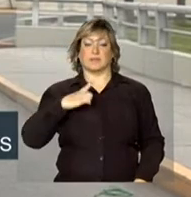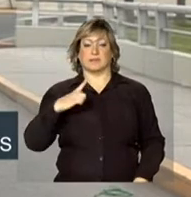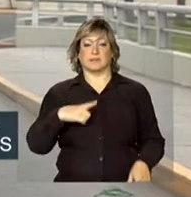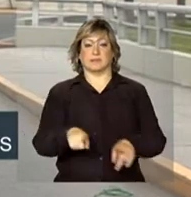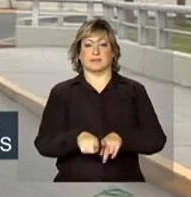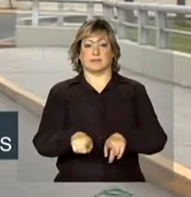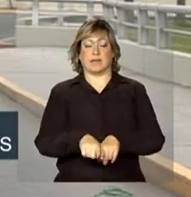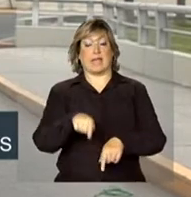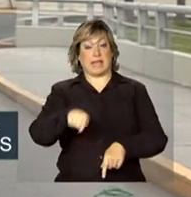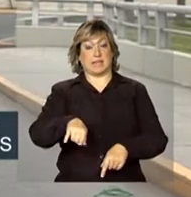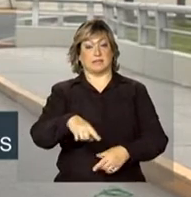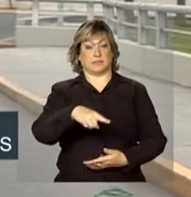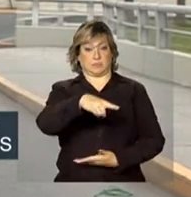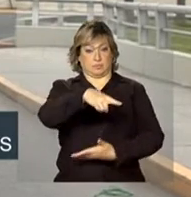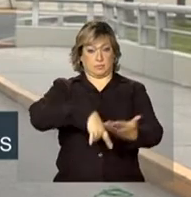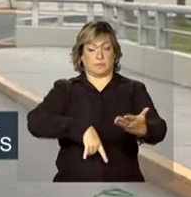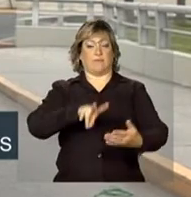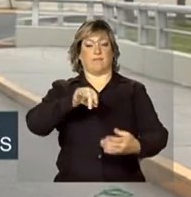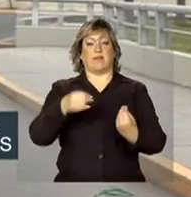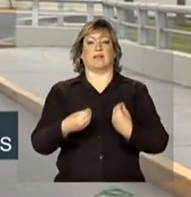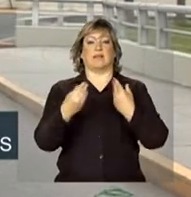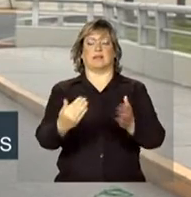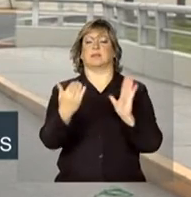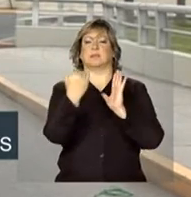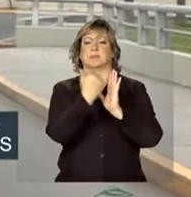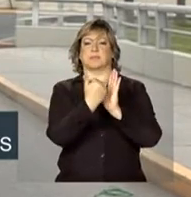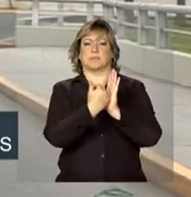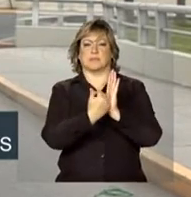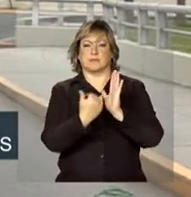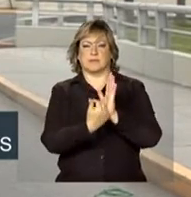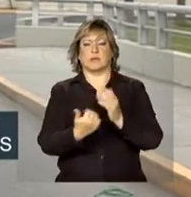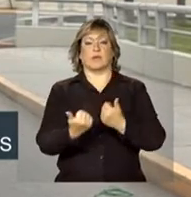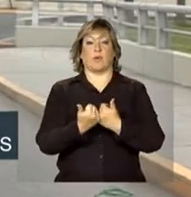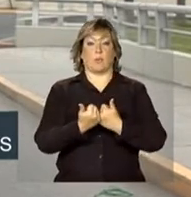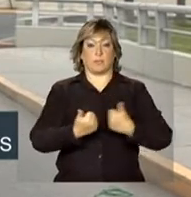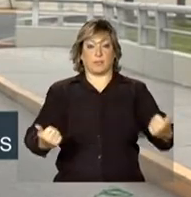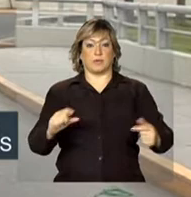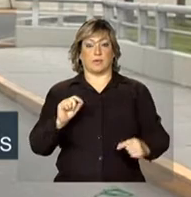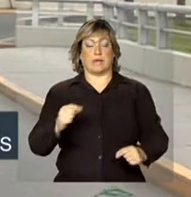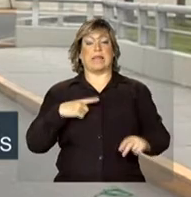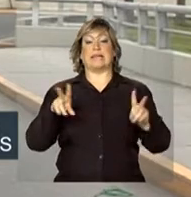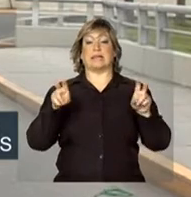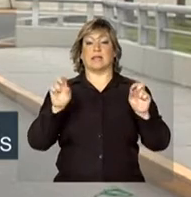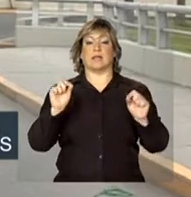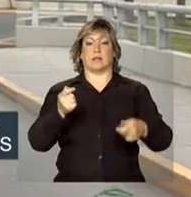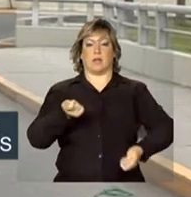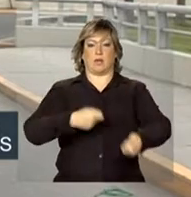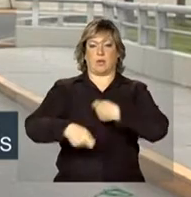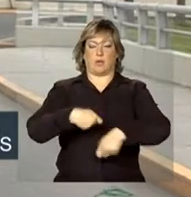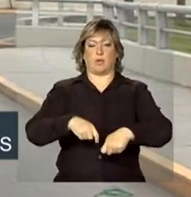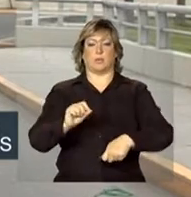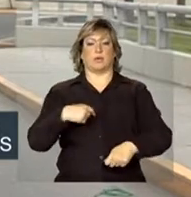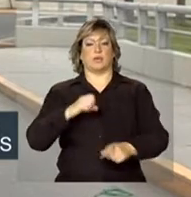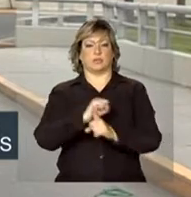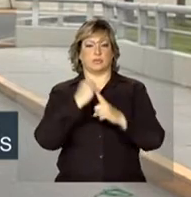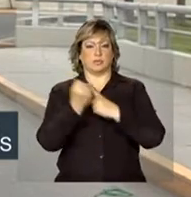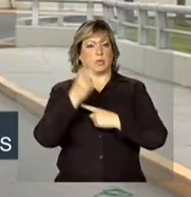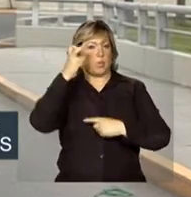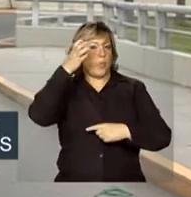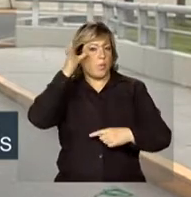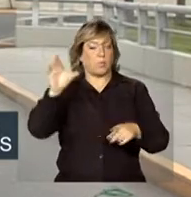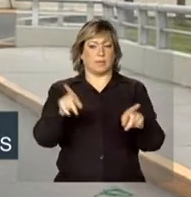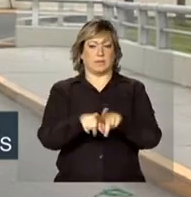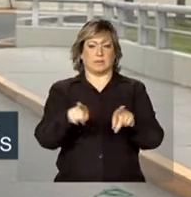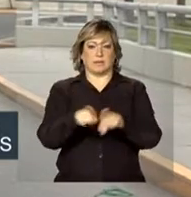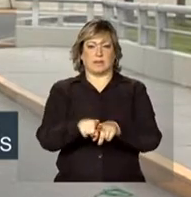Este documento vai trazer uma agenda de cooperação em temas econômicos, sociais, culturais e também